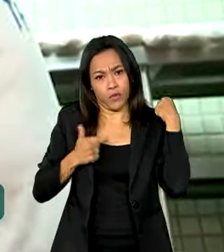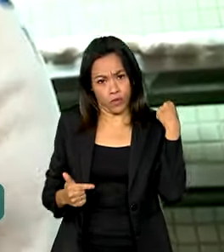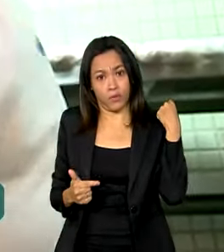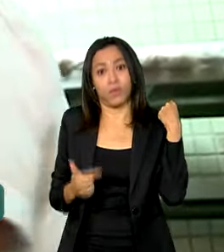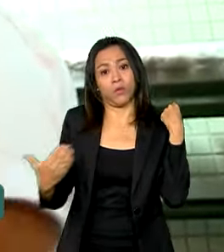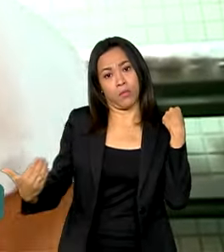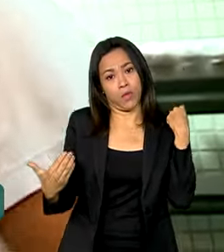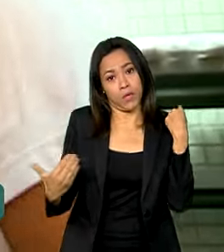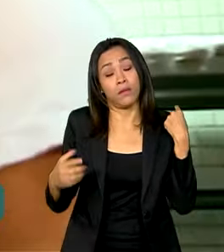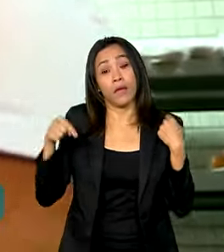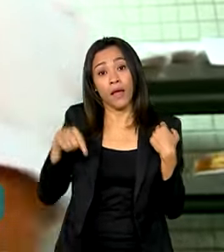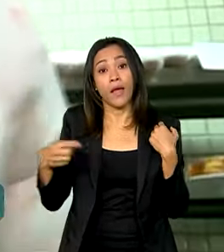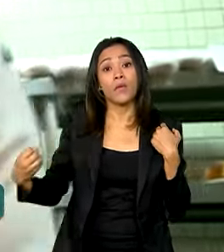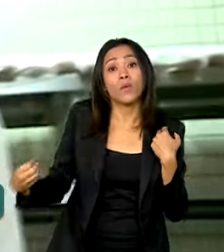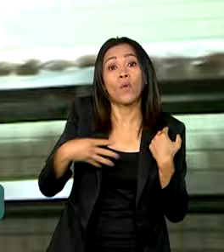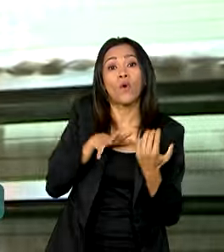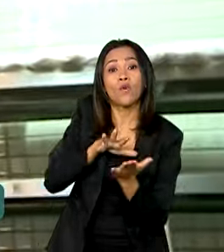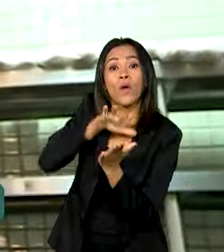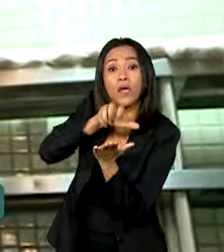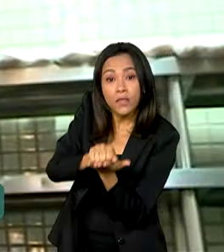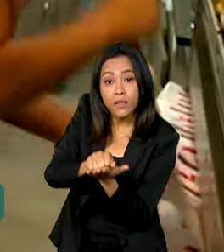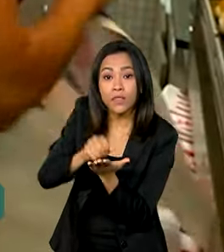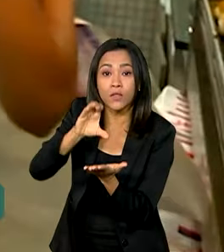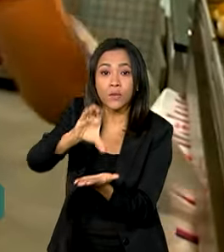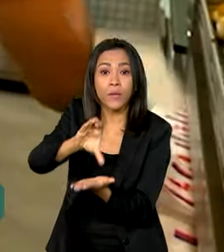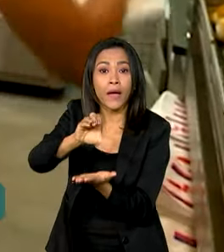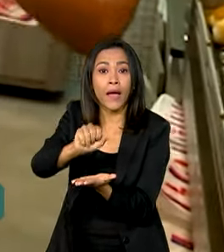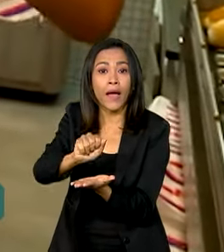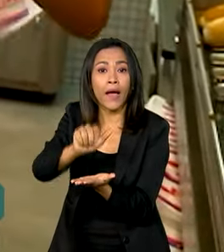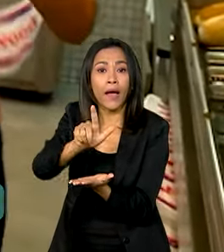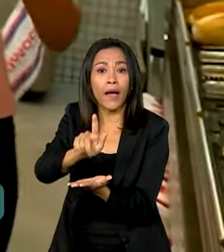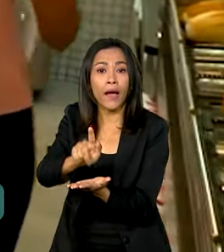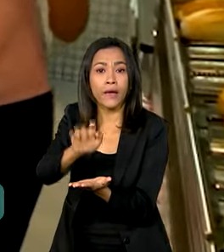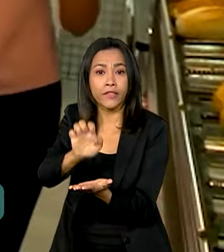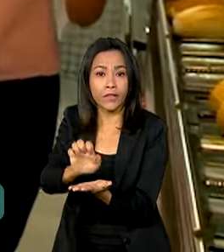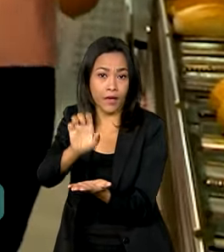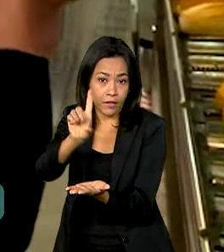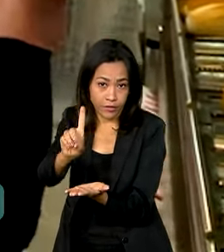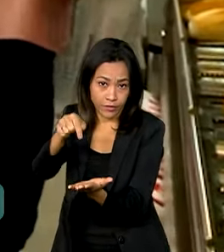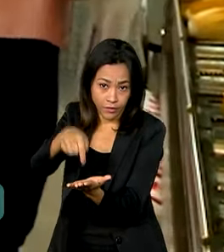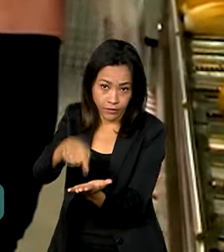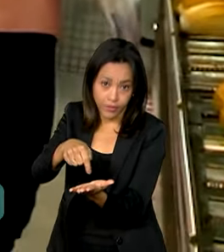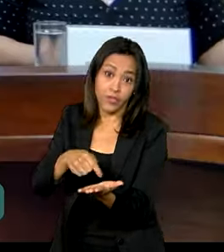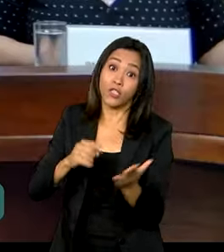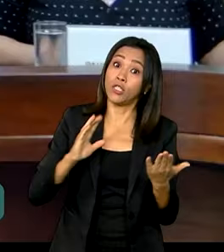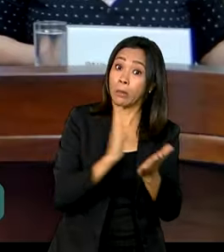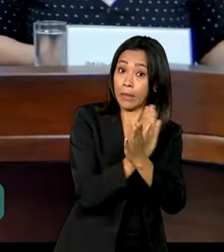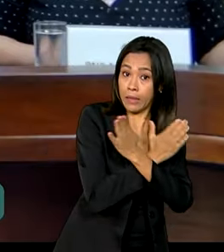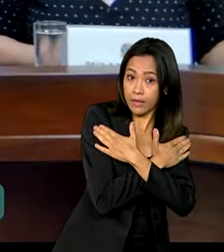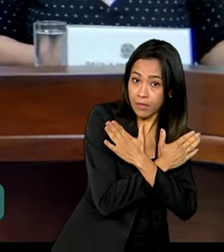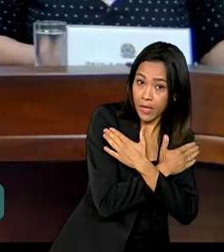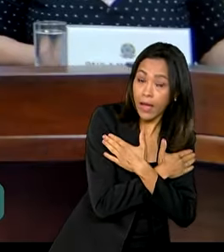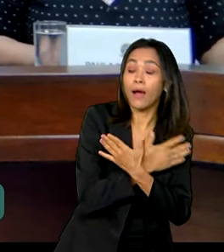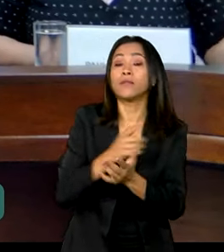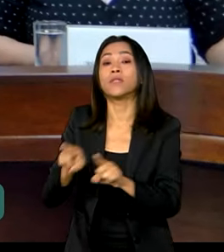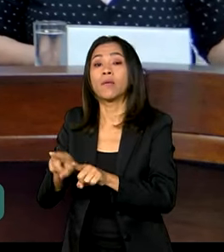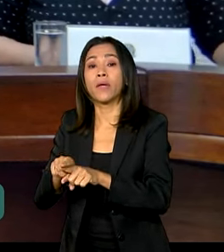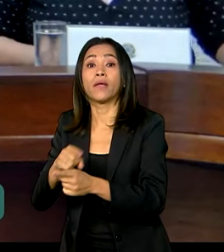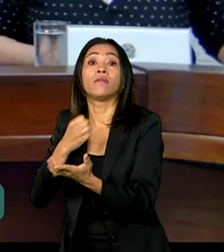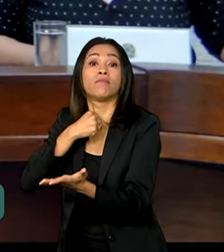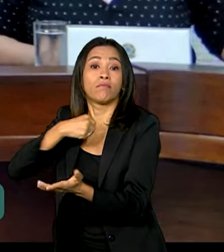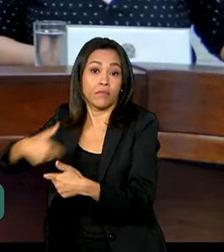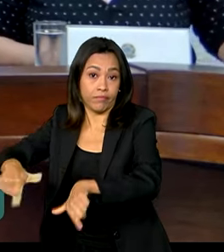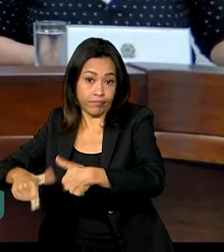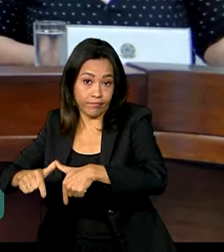Os dados são do novo Caged, o Cadastro Geral de Empregados e Desempregados. A gente mantém mais ou menos